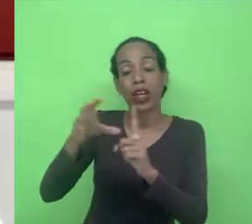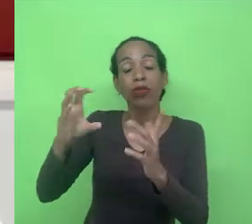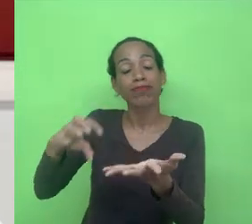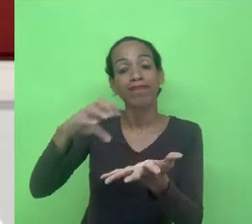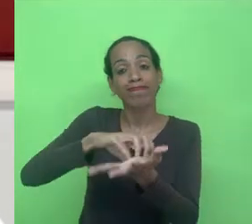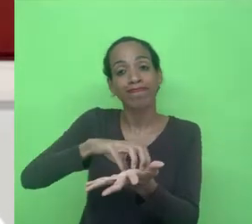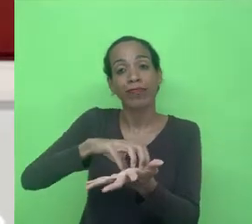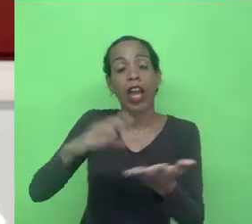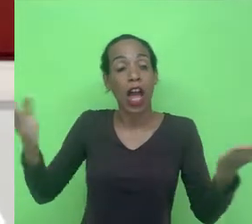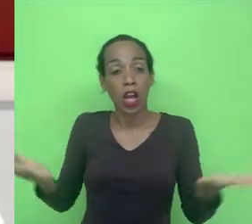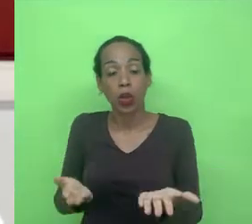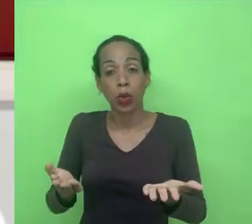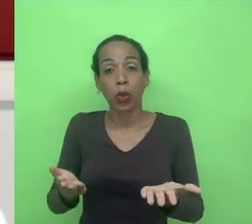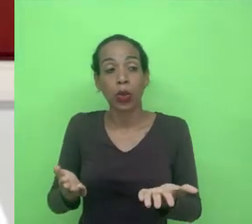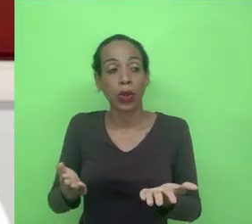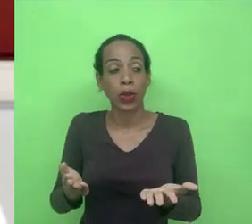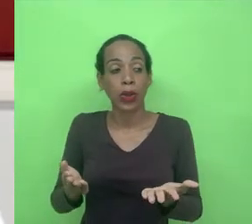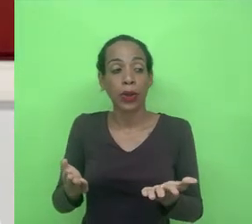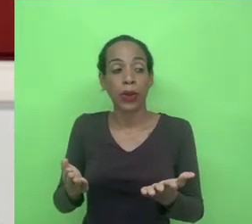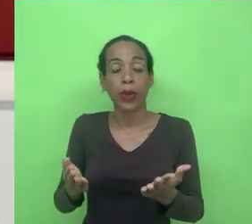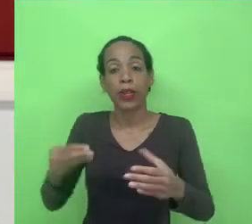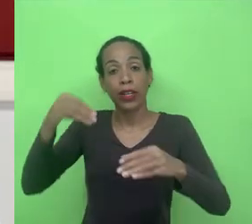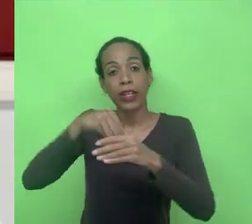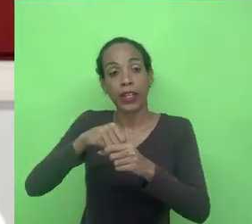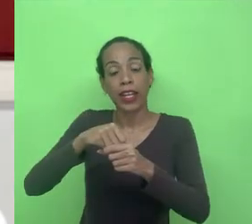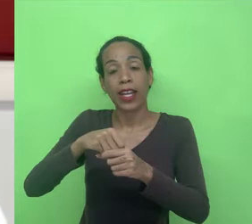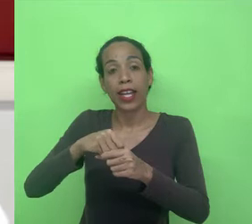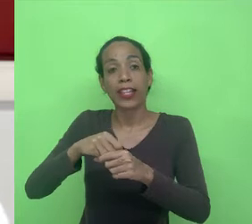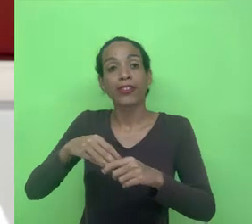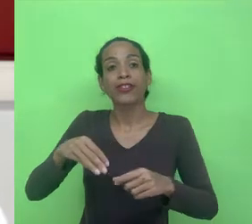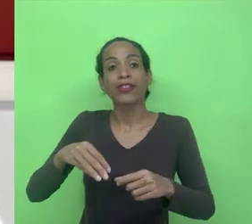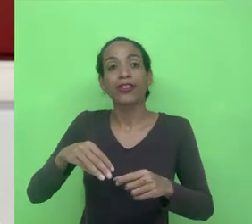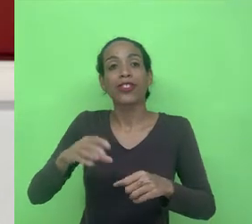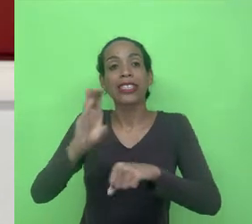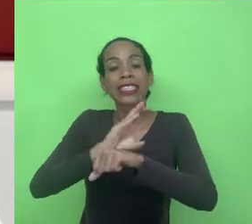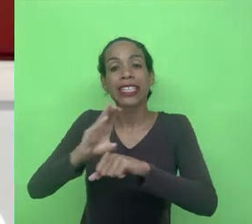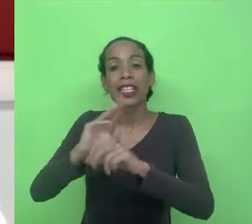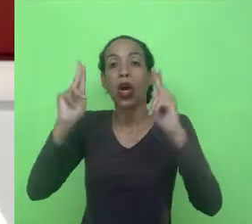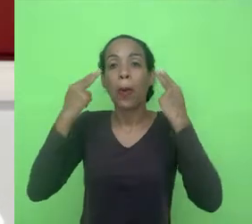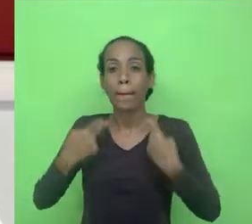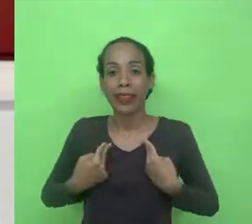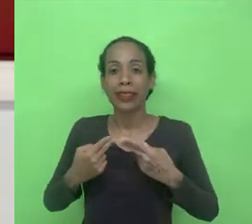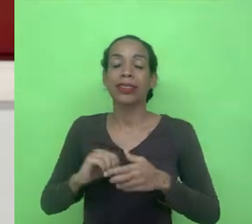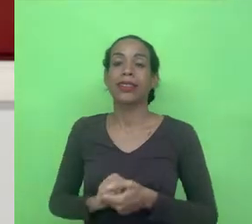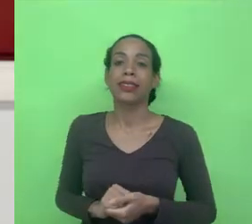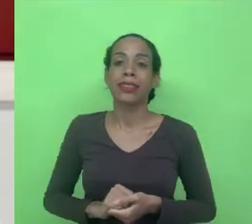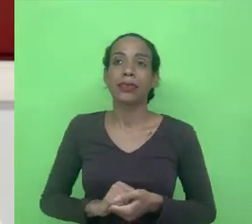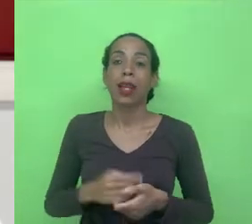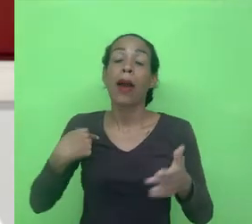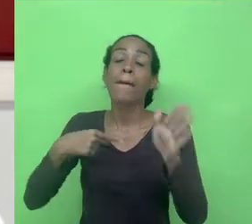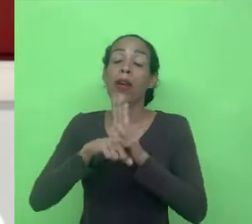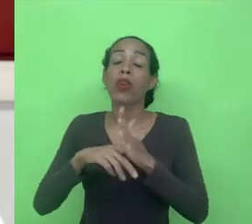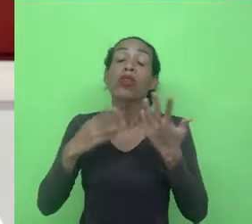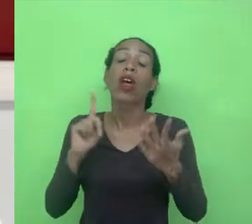agora você está num programa que provavelmente está dentro do escopo das ciências humanas. E aí, a minha pergunta para você